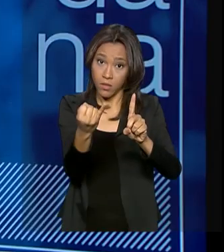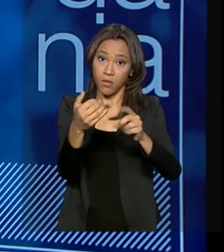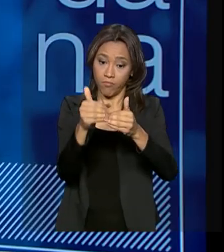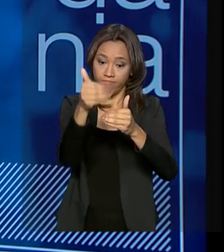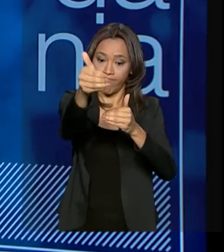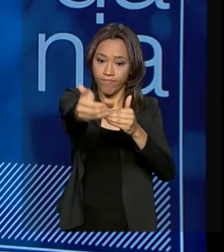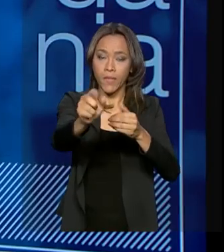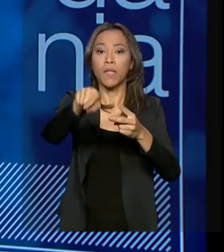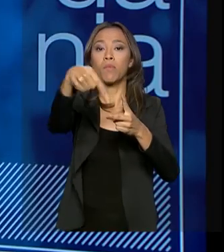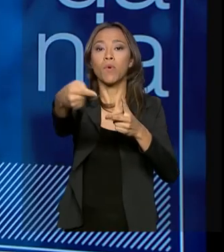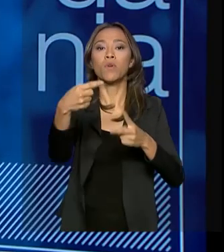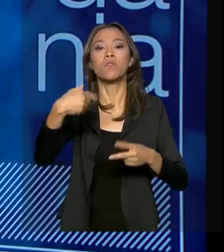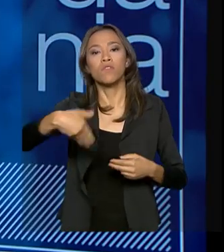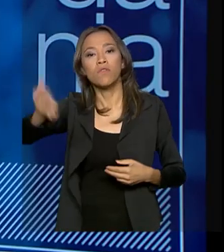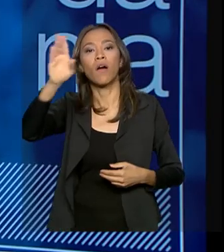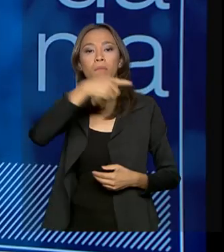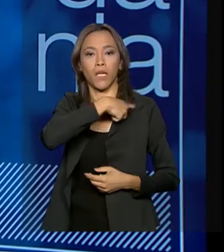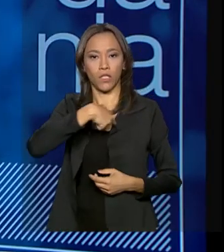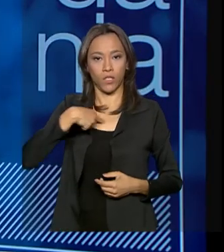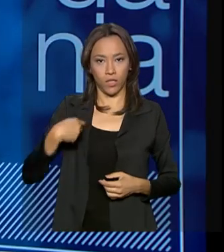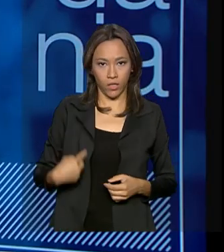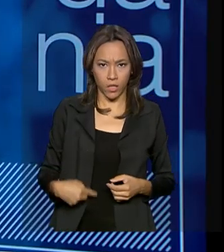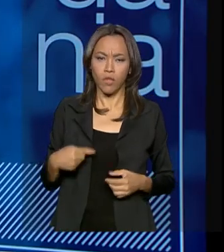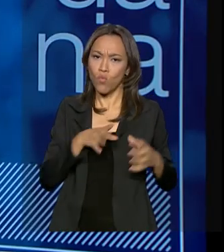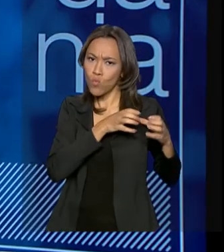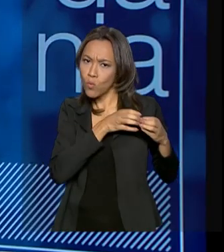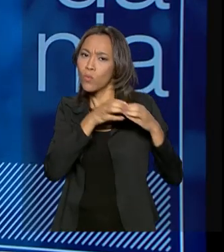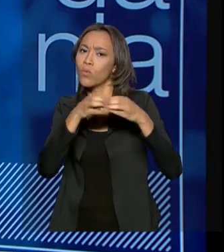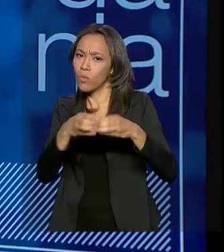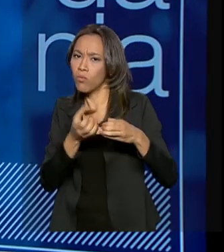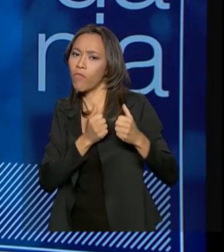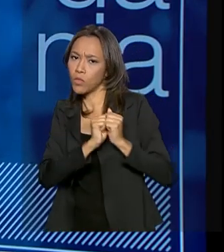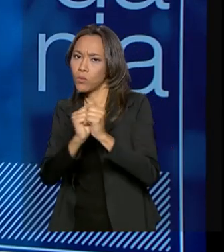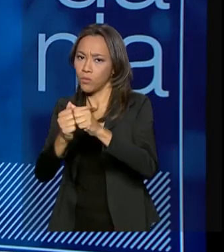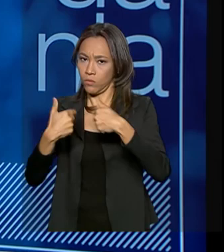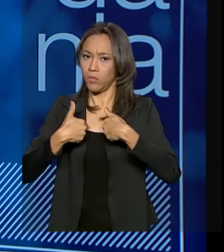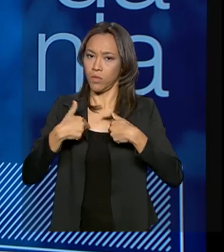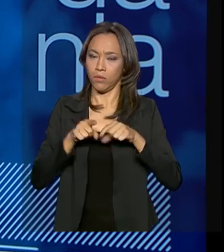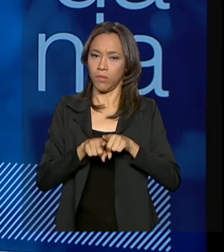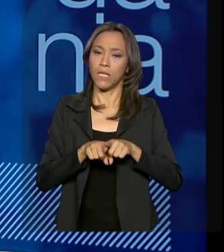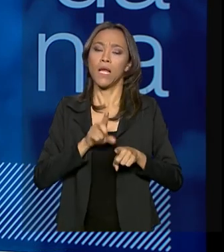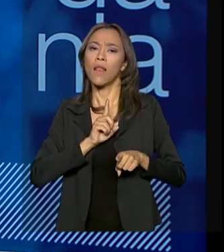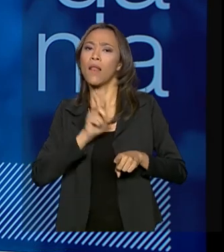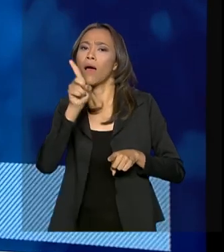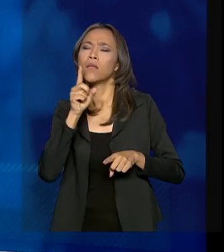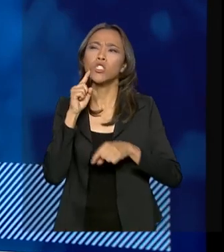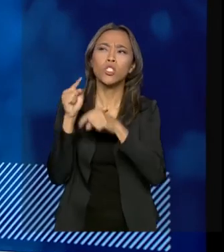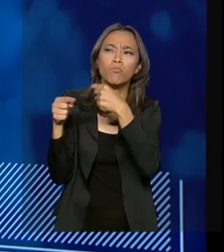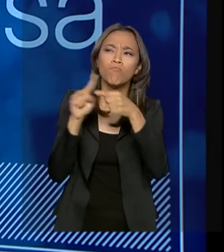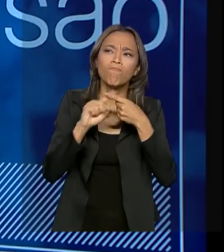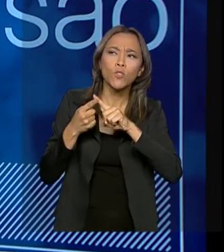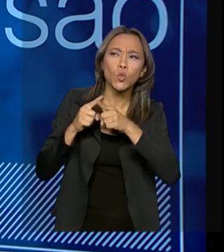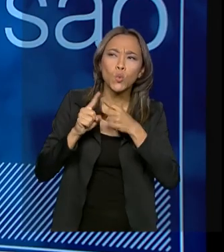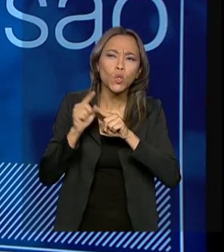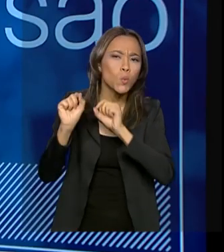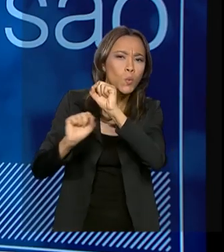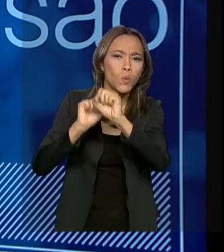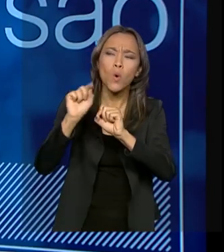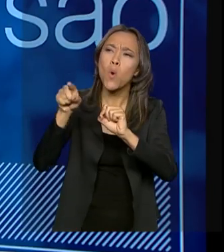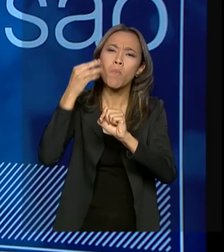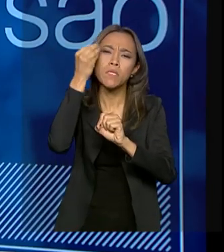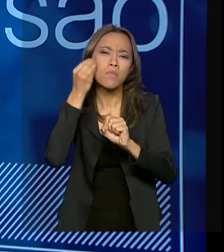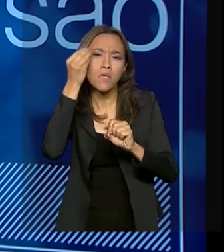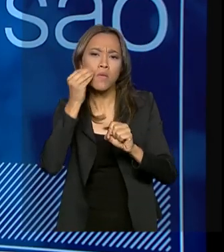depois eu vou para a China, levando um grupo comigo, e nós vamos discutir a fundo as experiências de